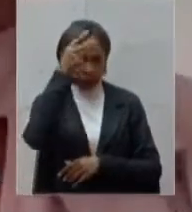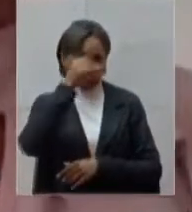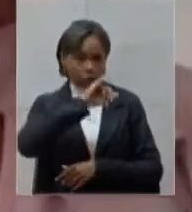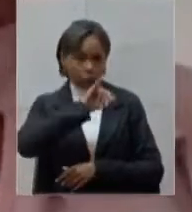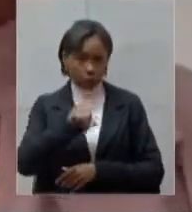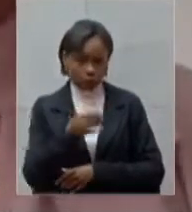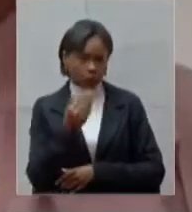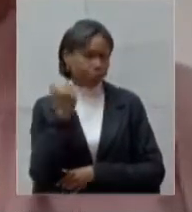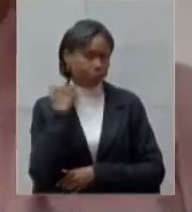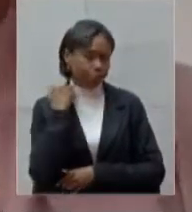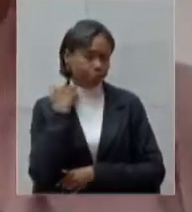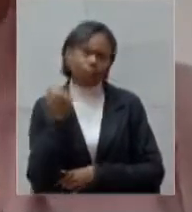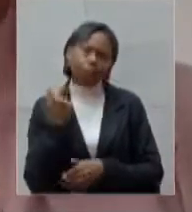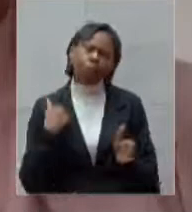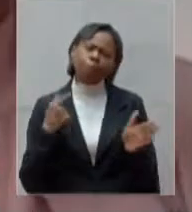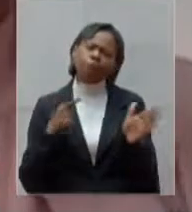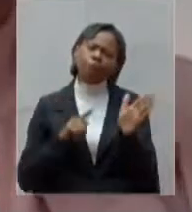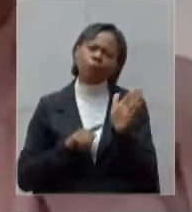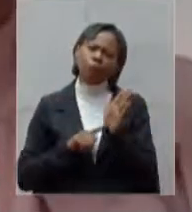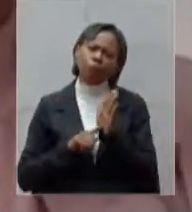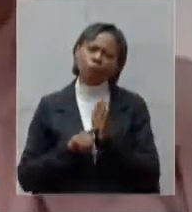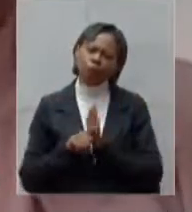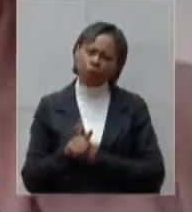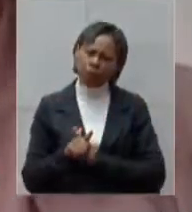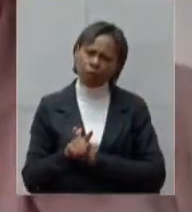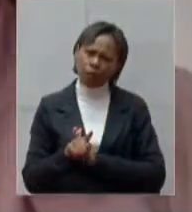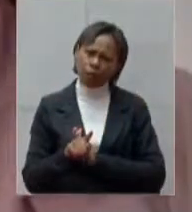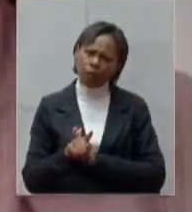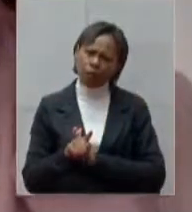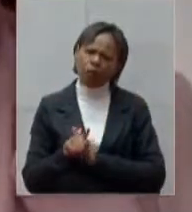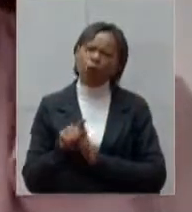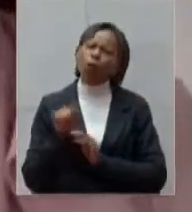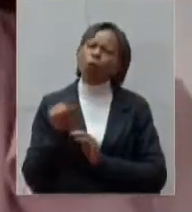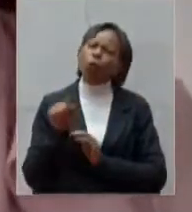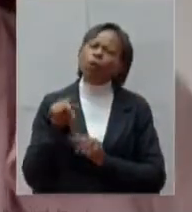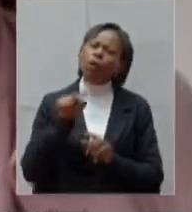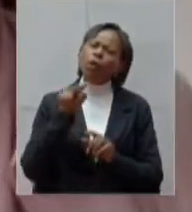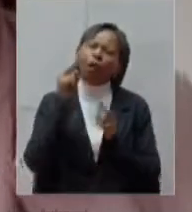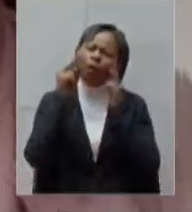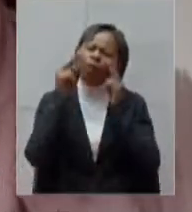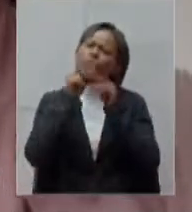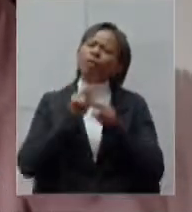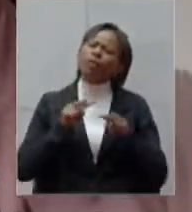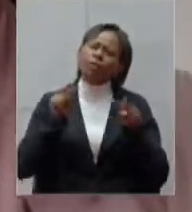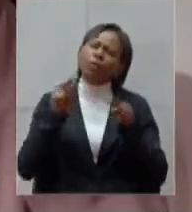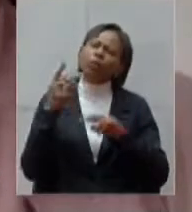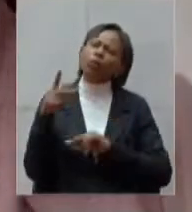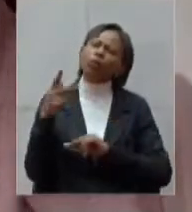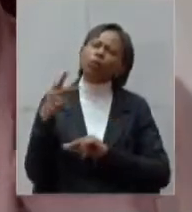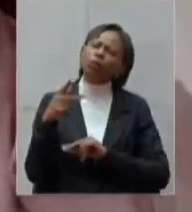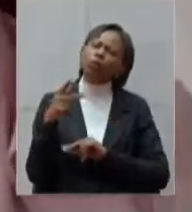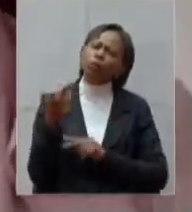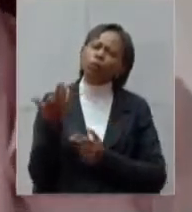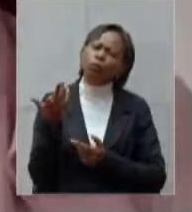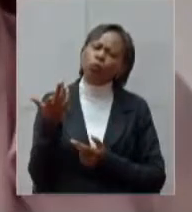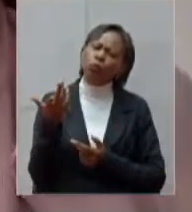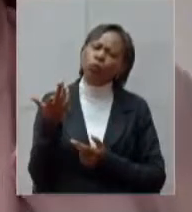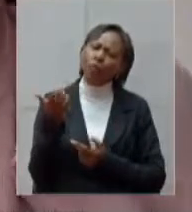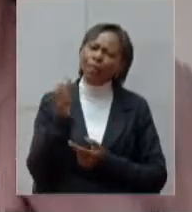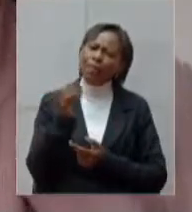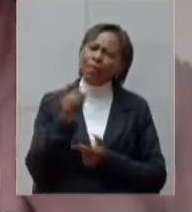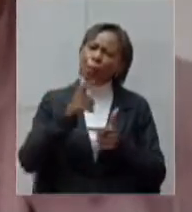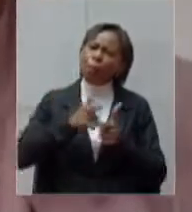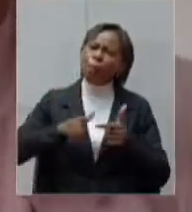gostaria de saber prefeito qual que é a sua visão sobre as consequências da reabertura do